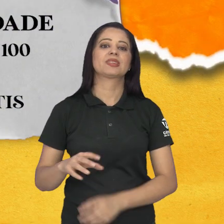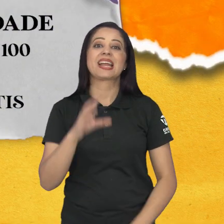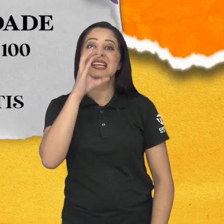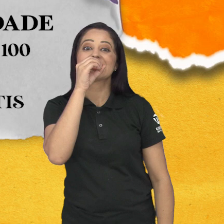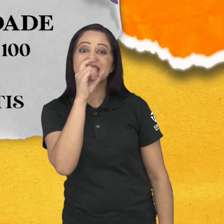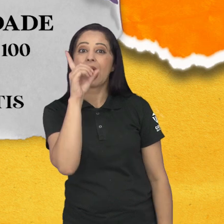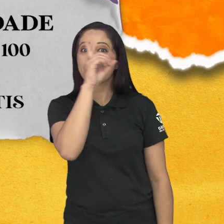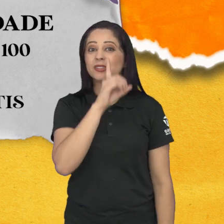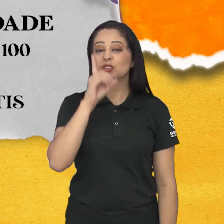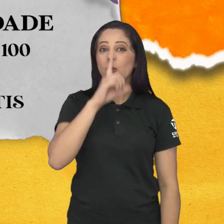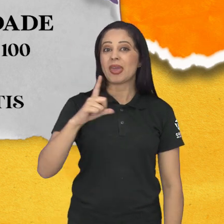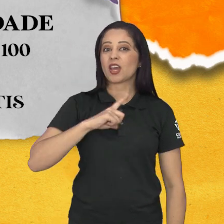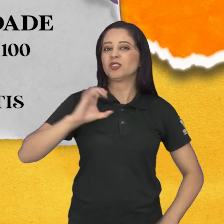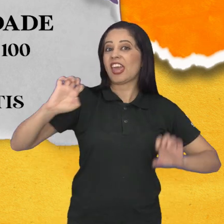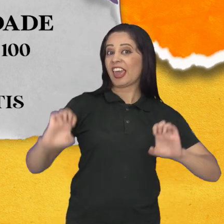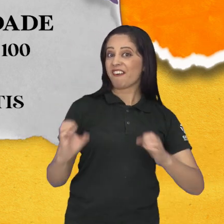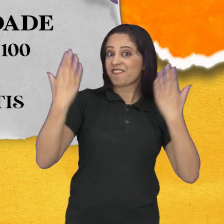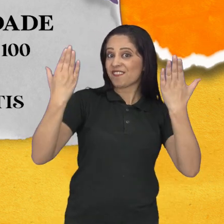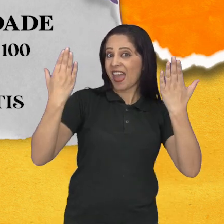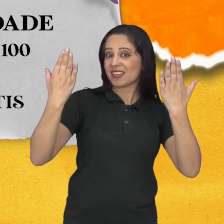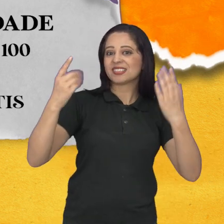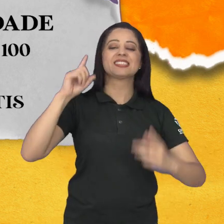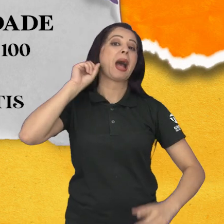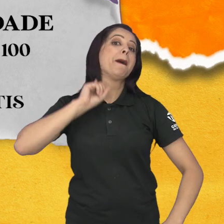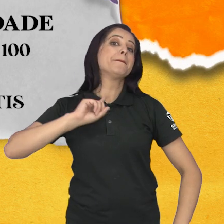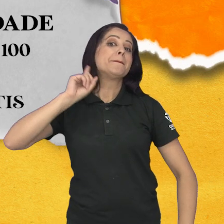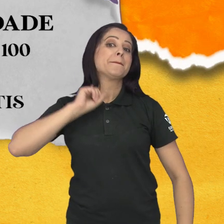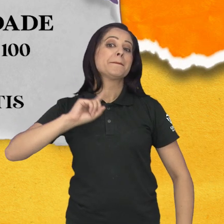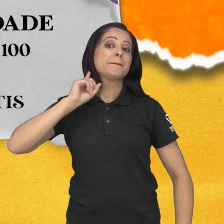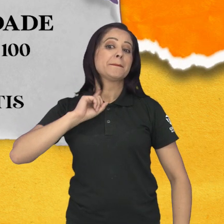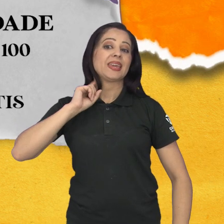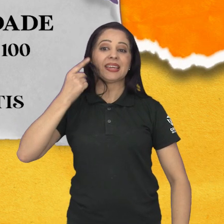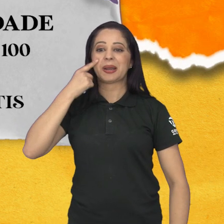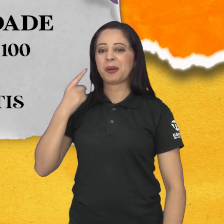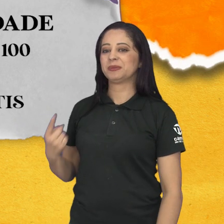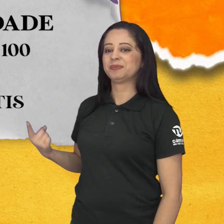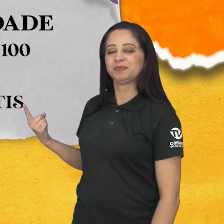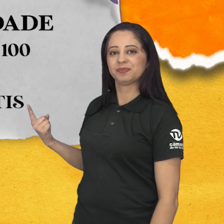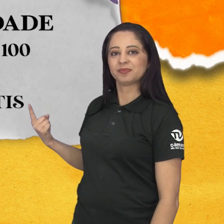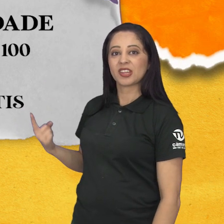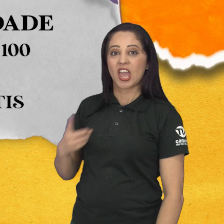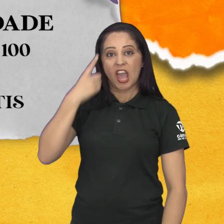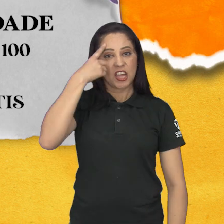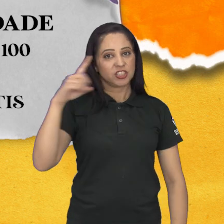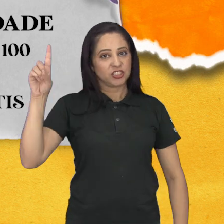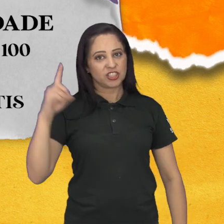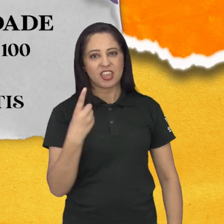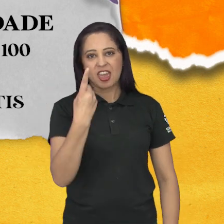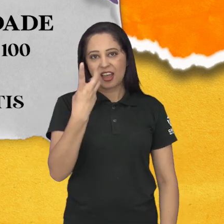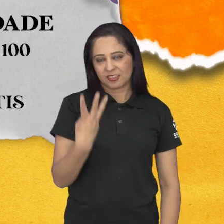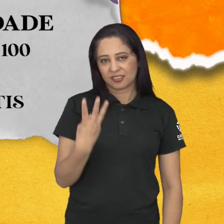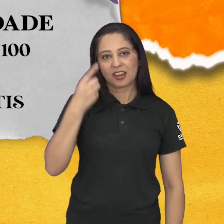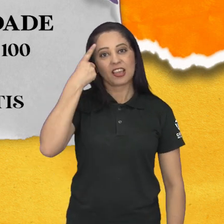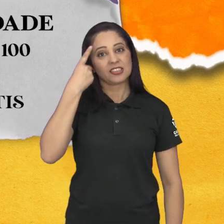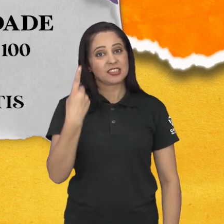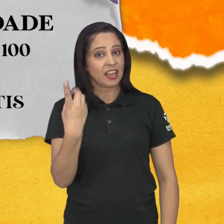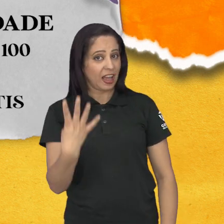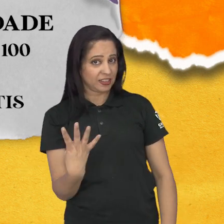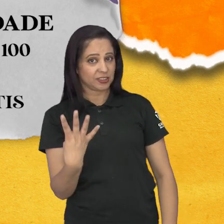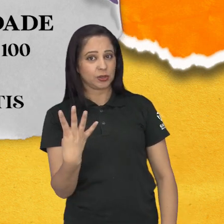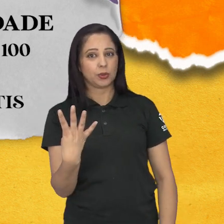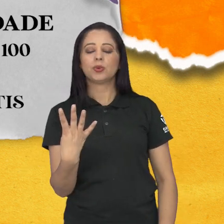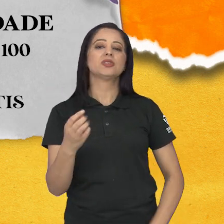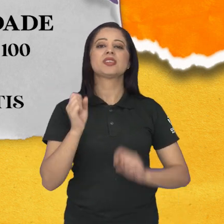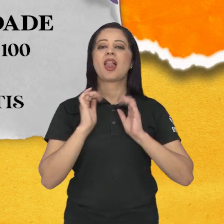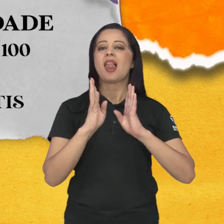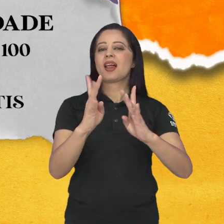semana acontece a tradicional Festa do Mineiro. A vigésima primeira edição será nos dias 13 e 14 de maio no